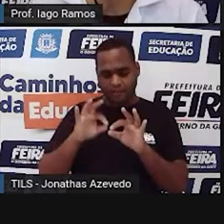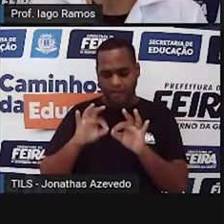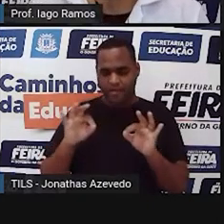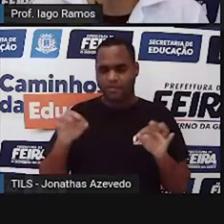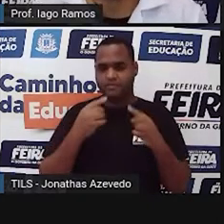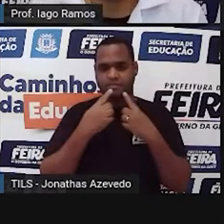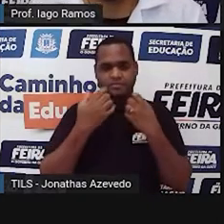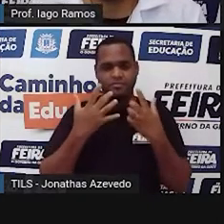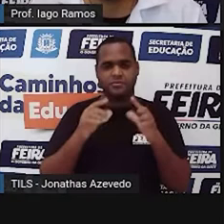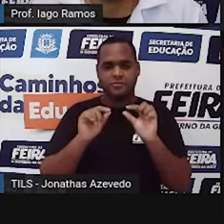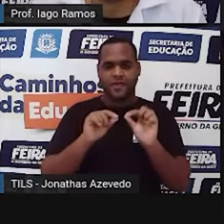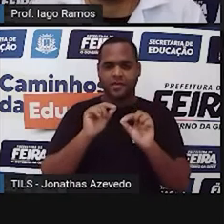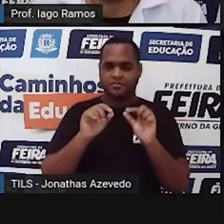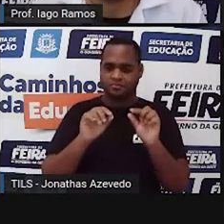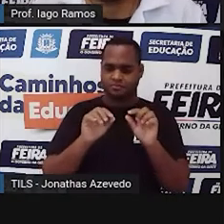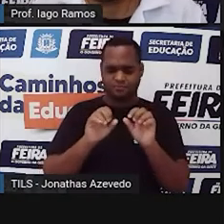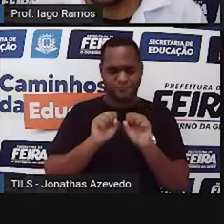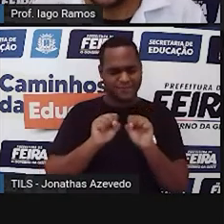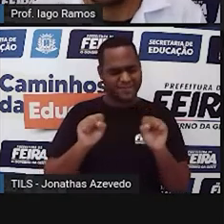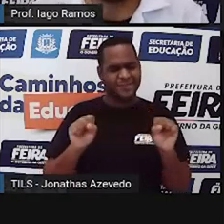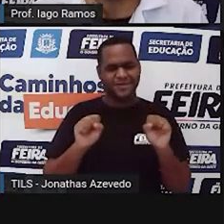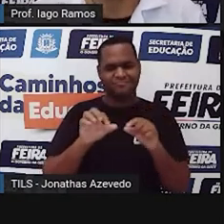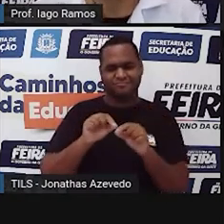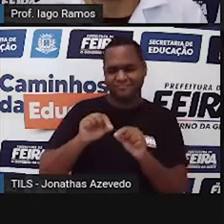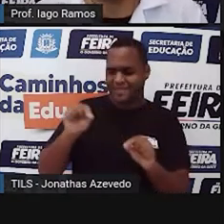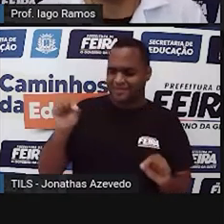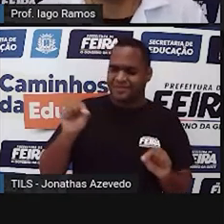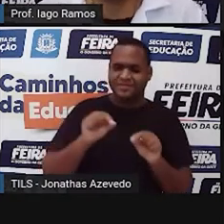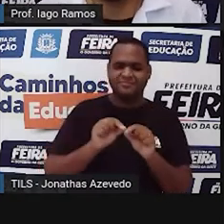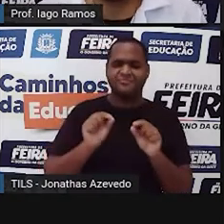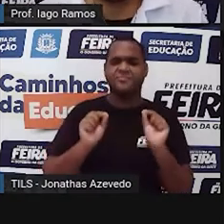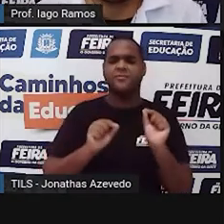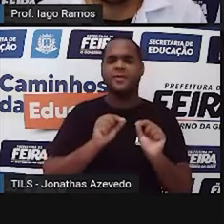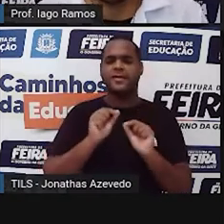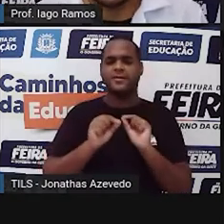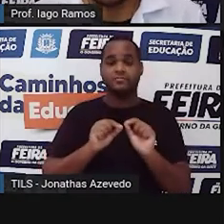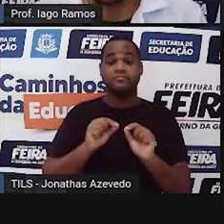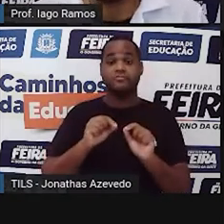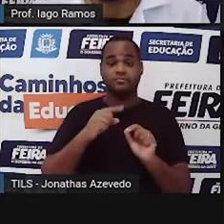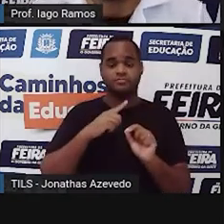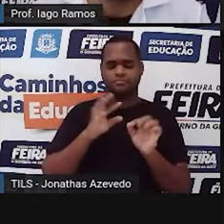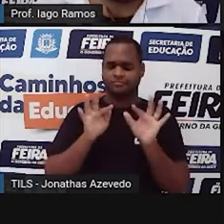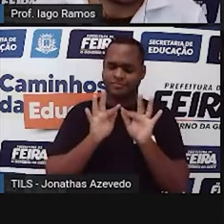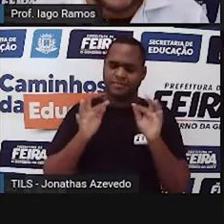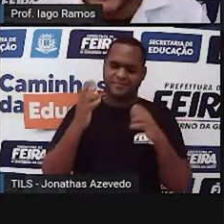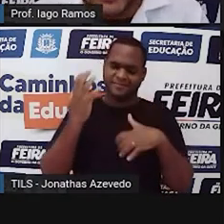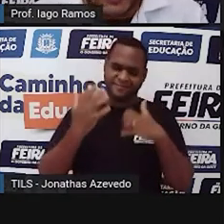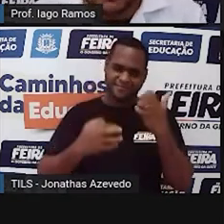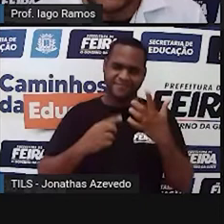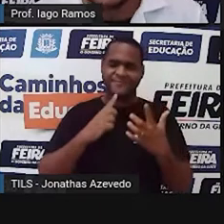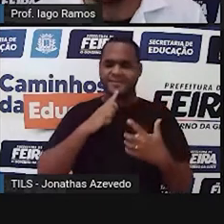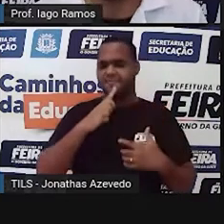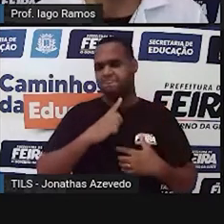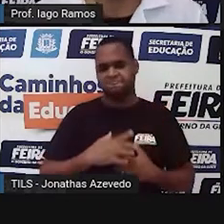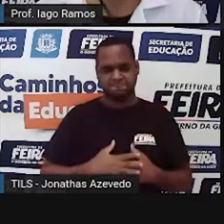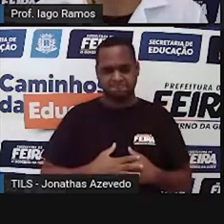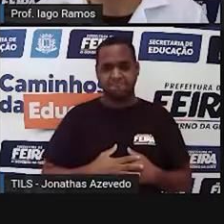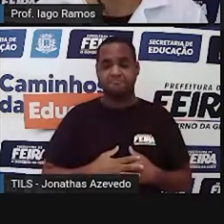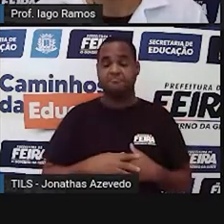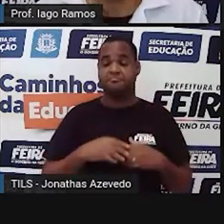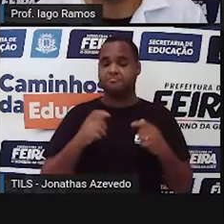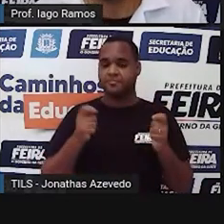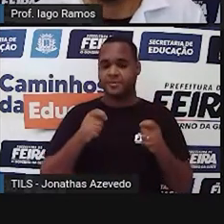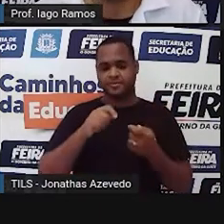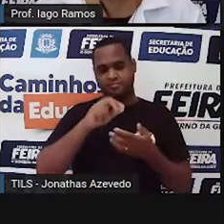E o que é um sistema de medidas? É uma coisa muito simples de entender, tá? Nada mais é do que